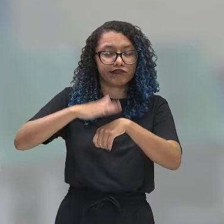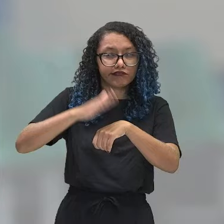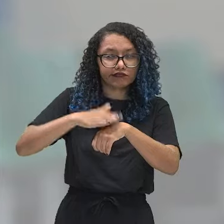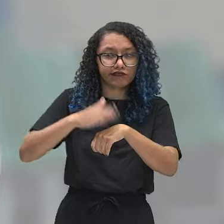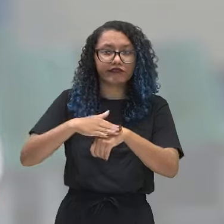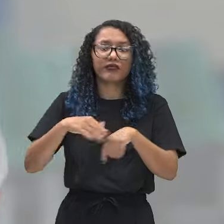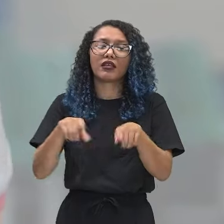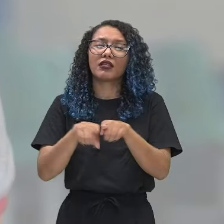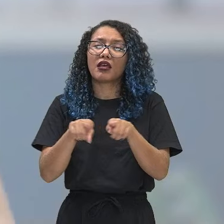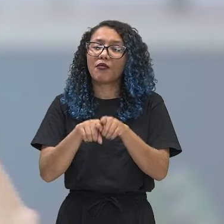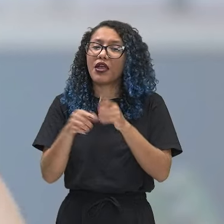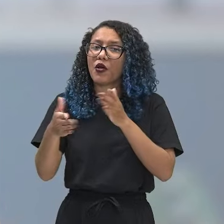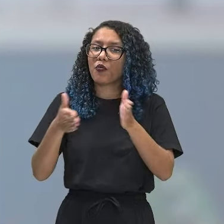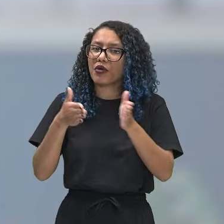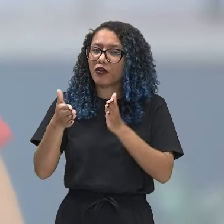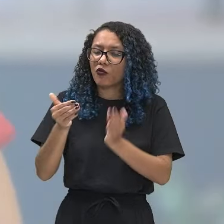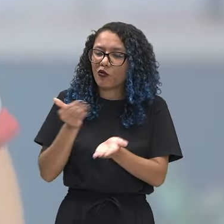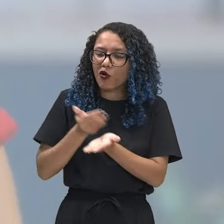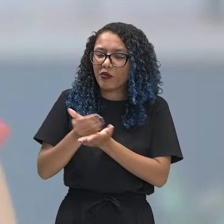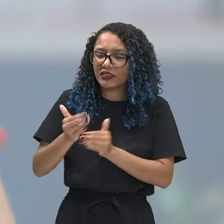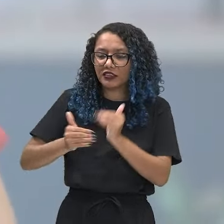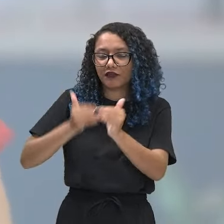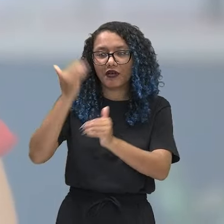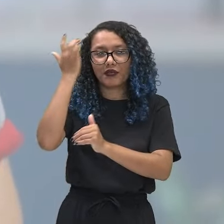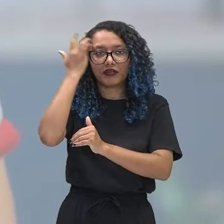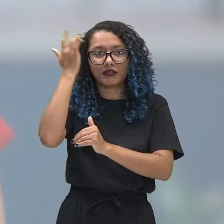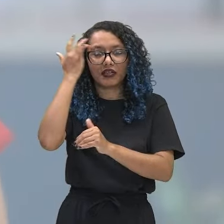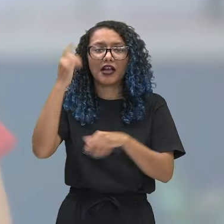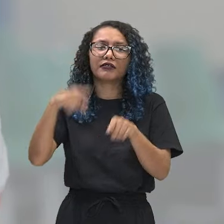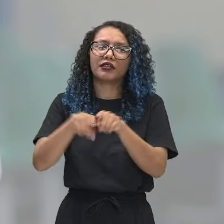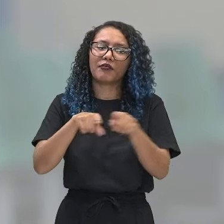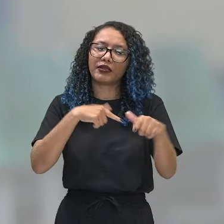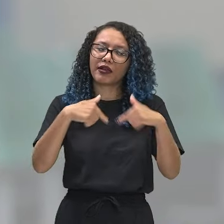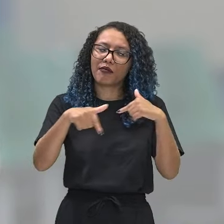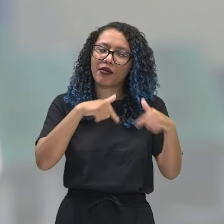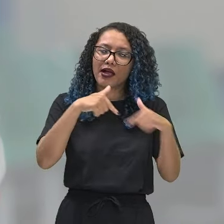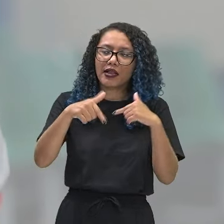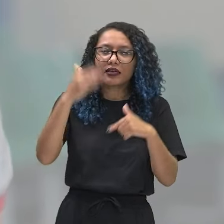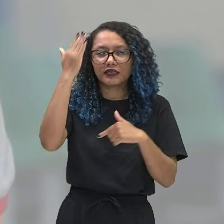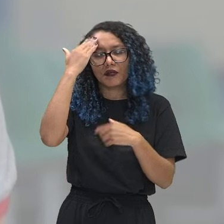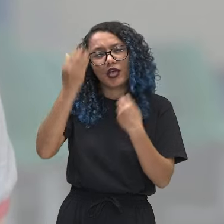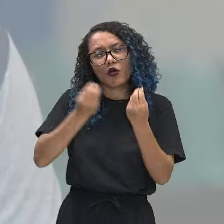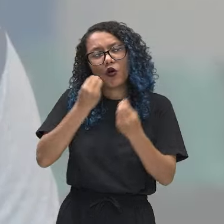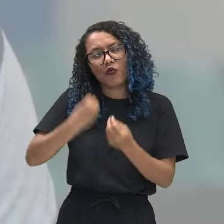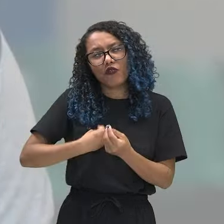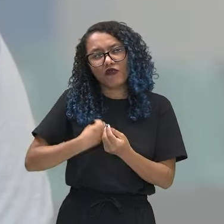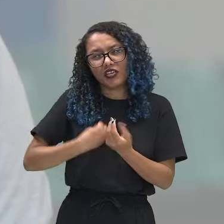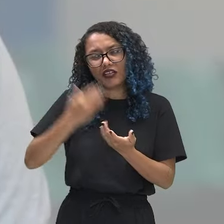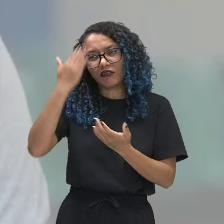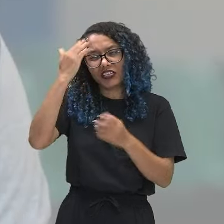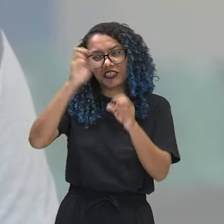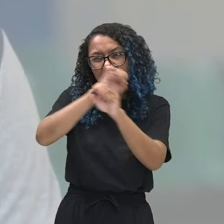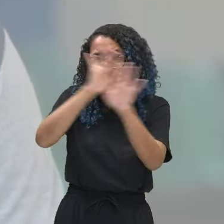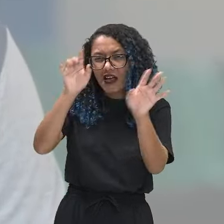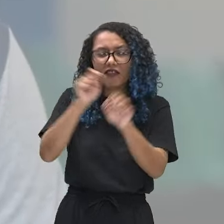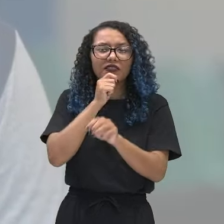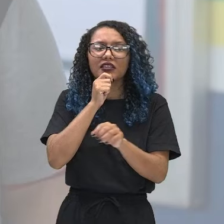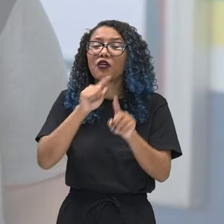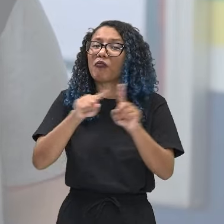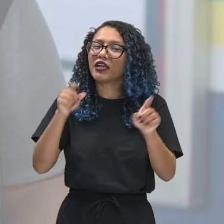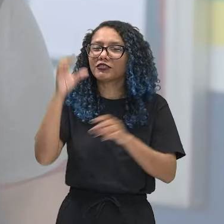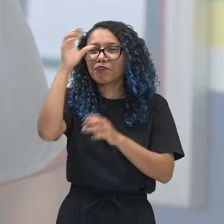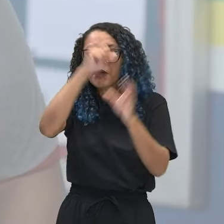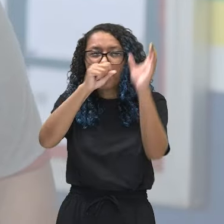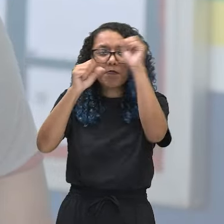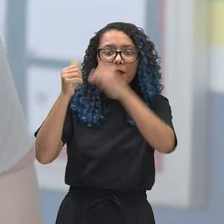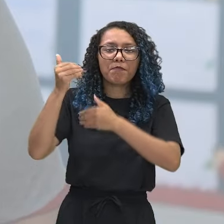ainda está em fase de amadurecimento. Trabalhar, ser mais maduro para a vida, né? Ainda não entende o que quer da vida, mas está aprendendo conforme o passar do tempo.